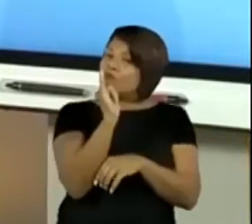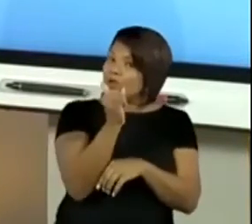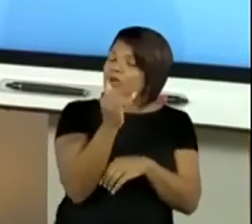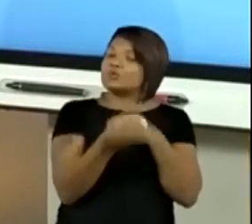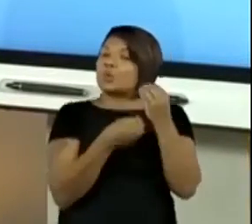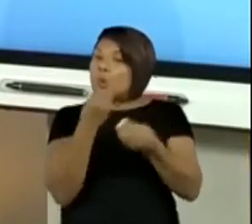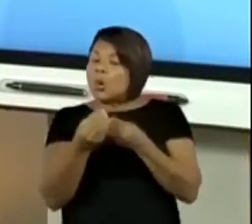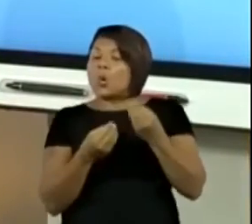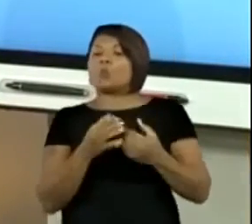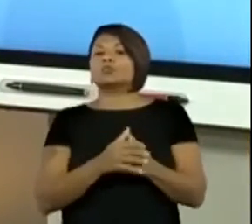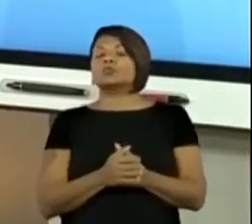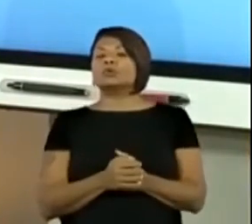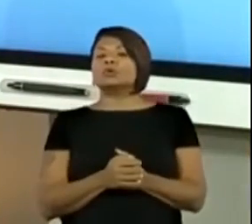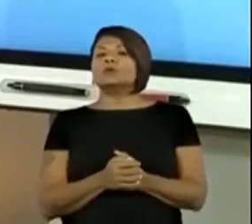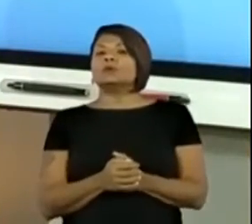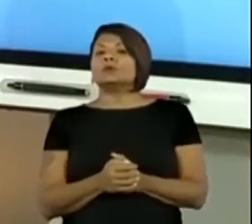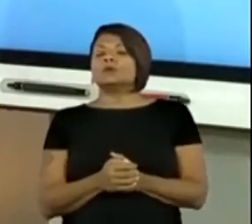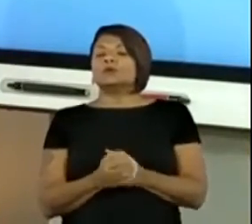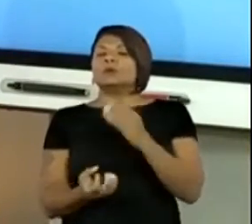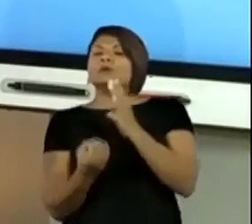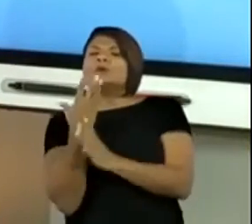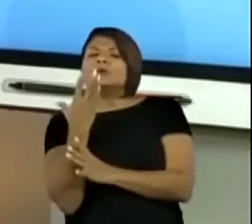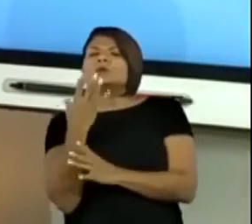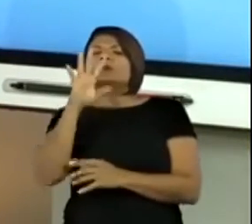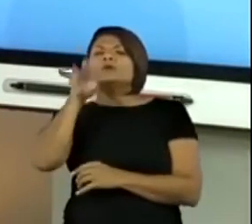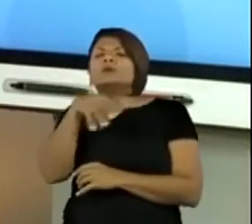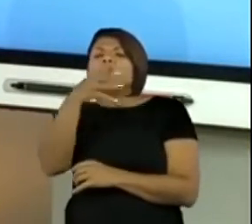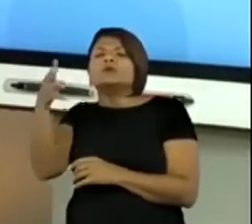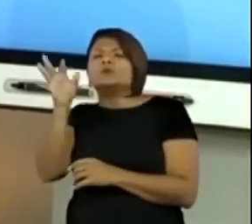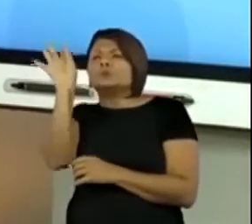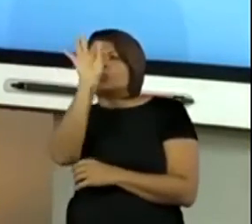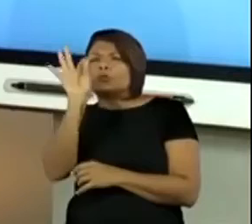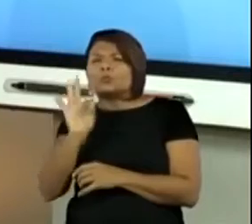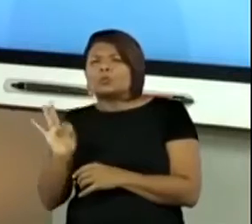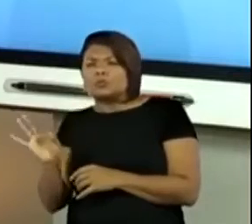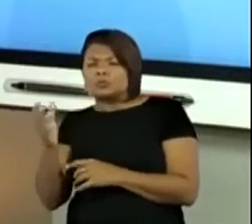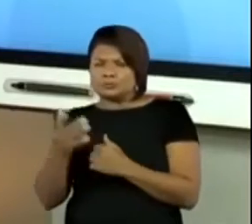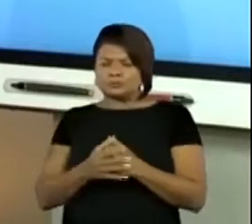jogo. O jogo da velha, tá bom? Então, vamos lá.